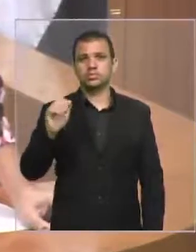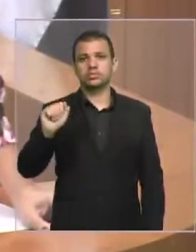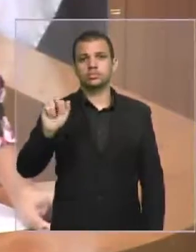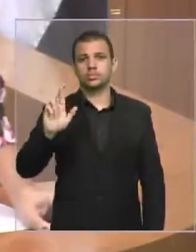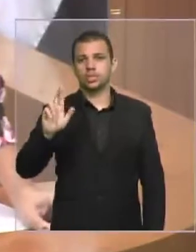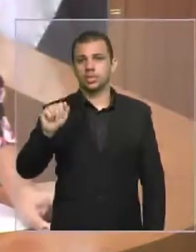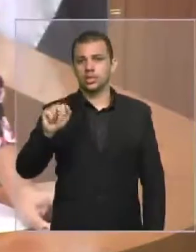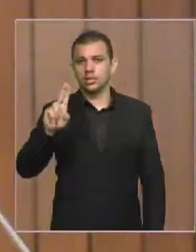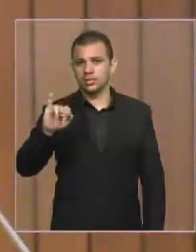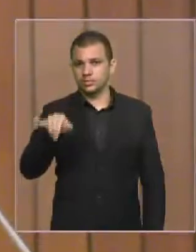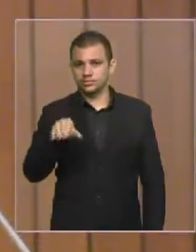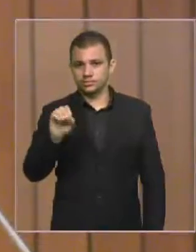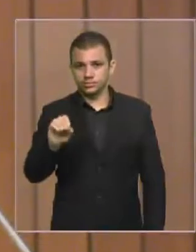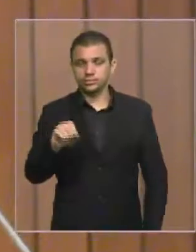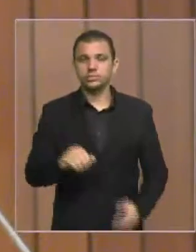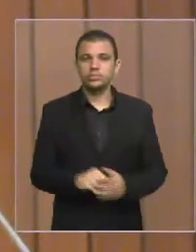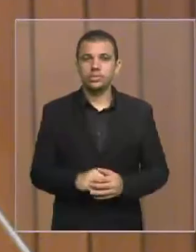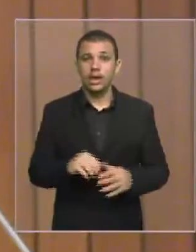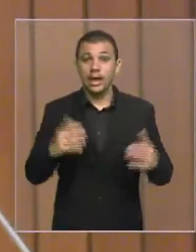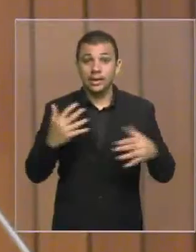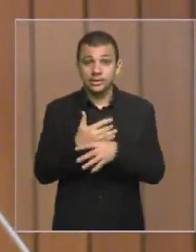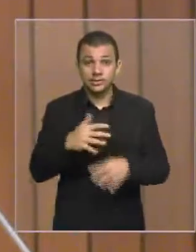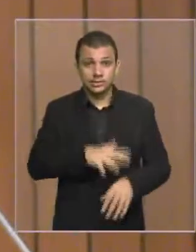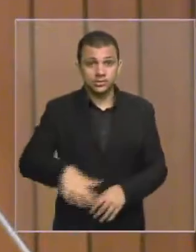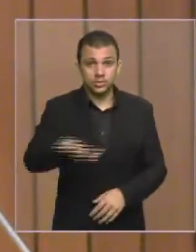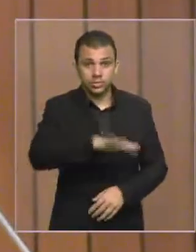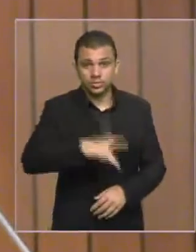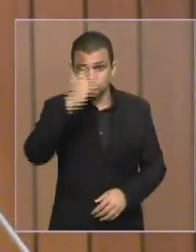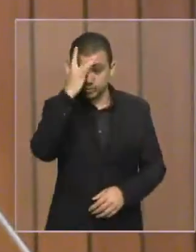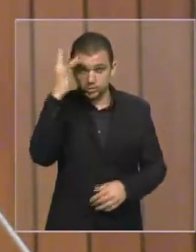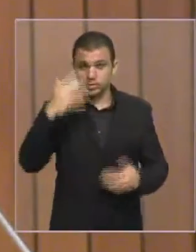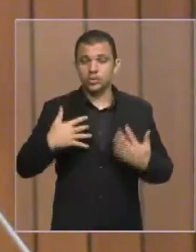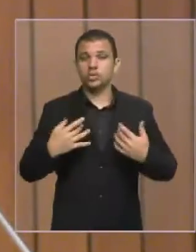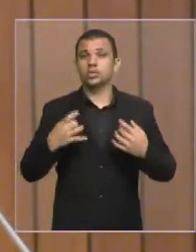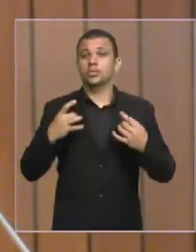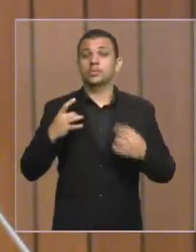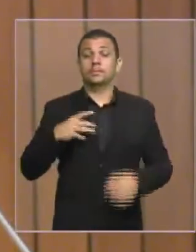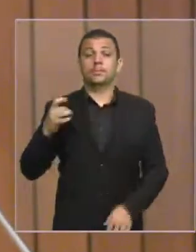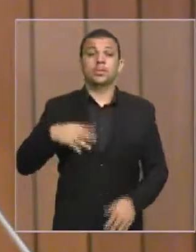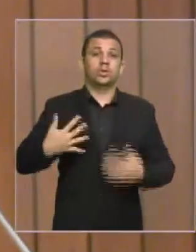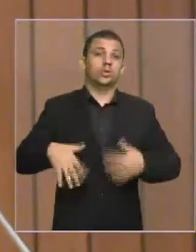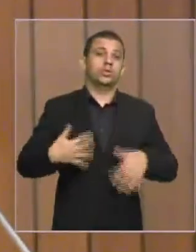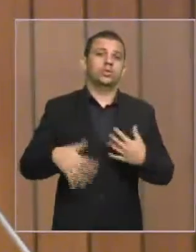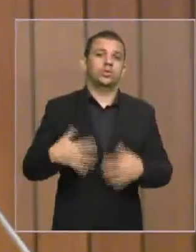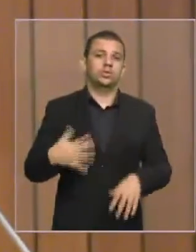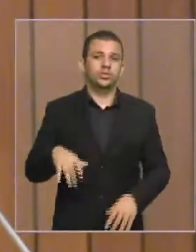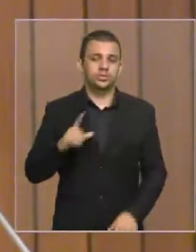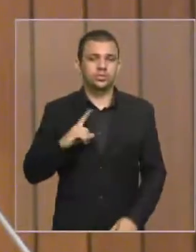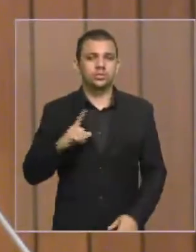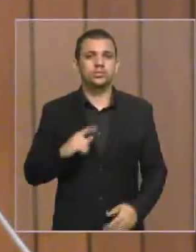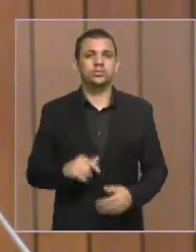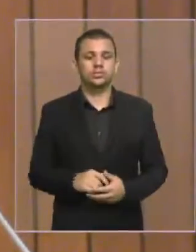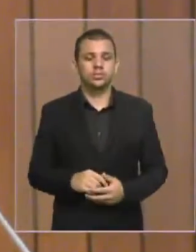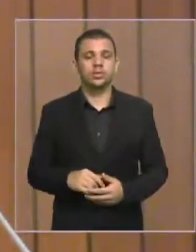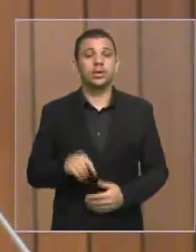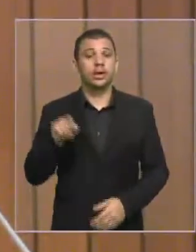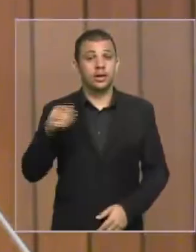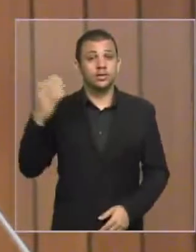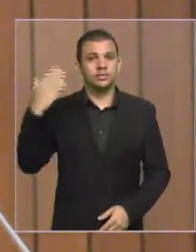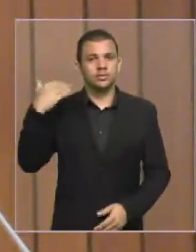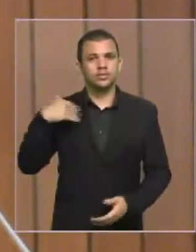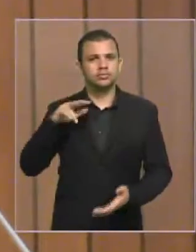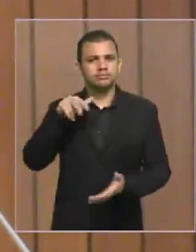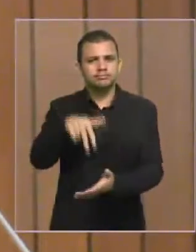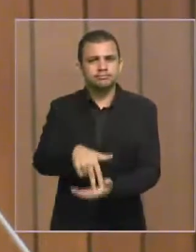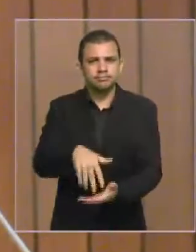amedrontada. Naquela ocasião, compartilhei minha indignação e aqui solicitei ao secretário de